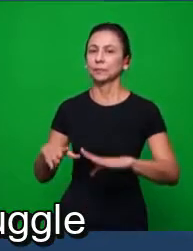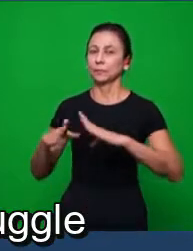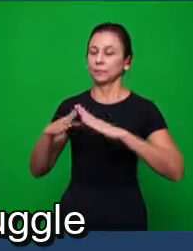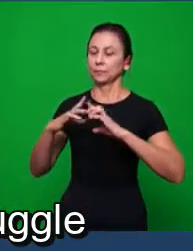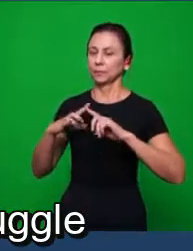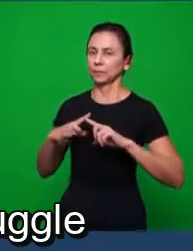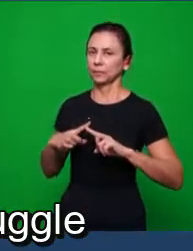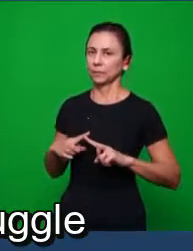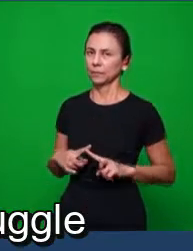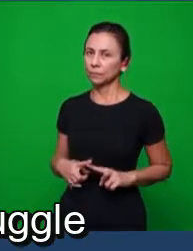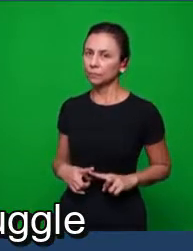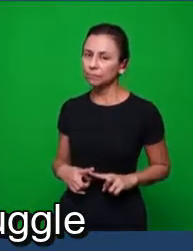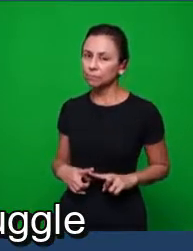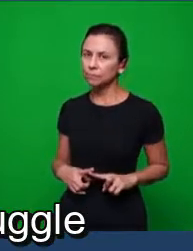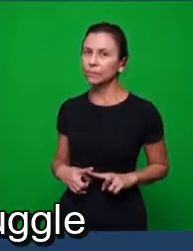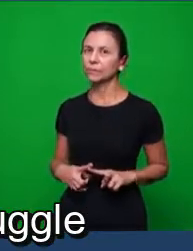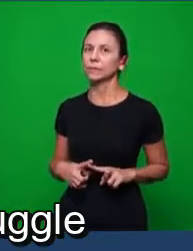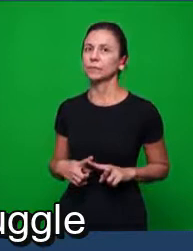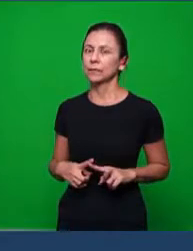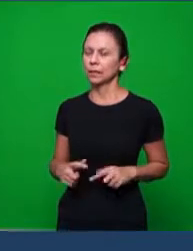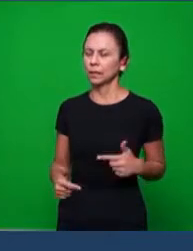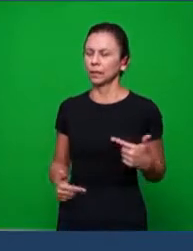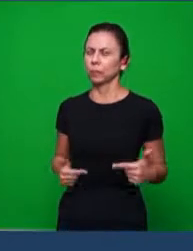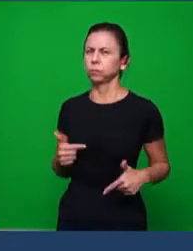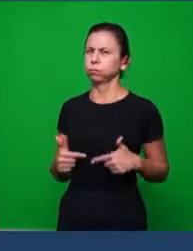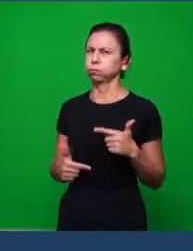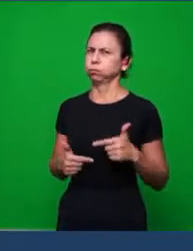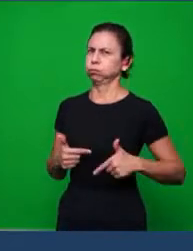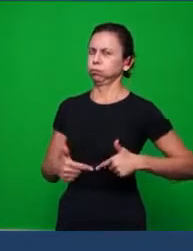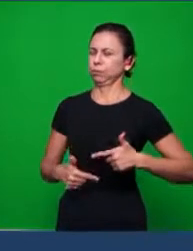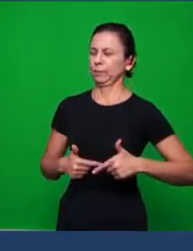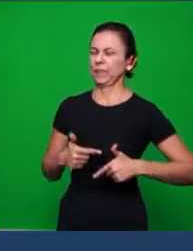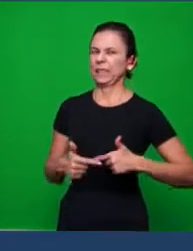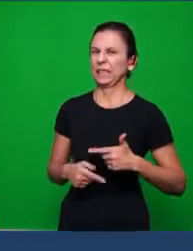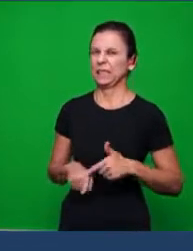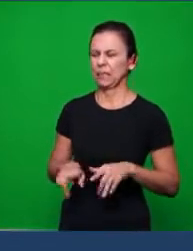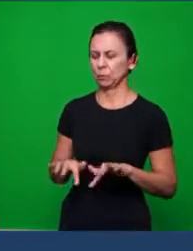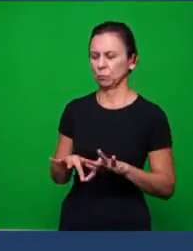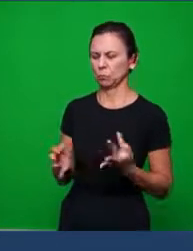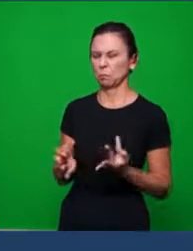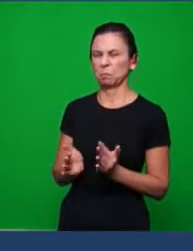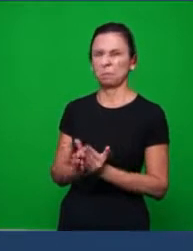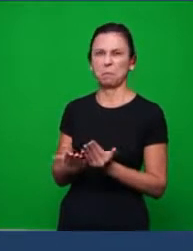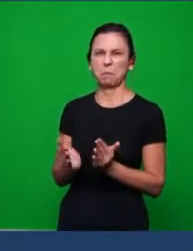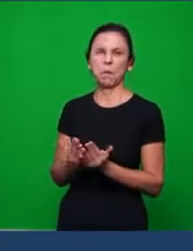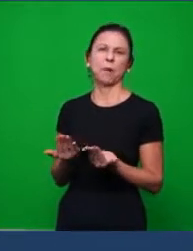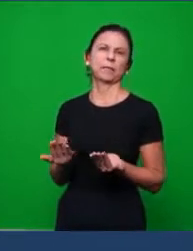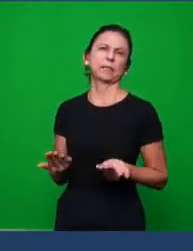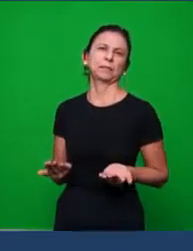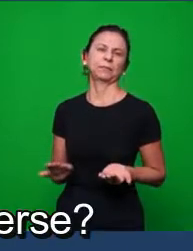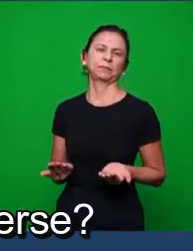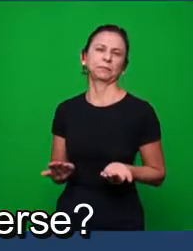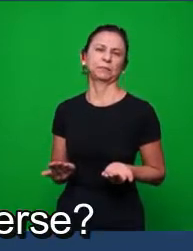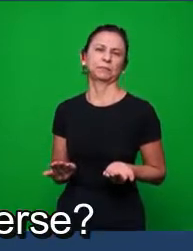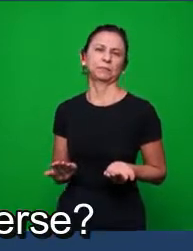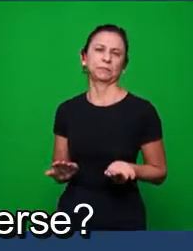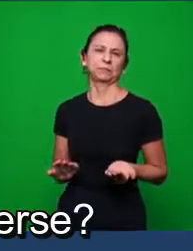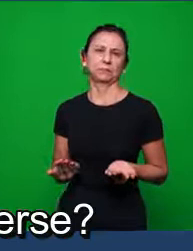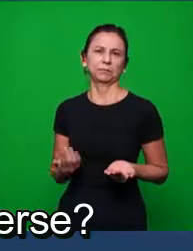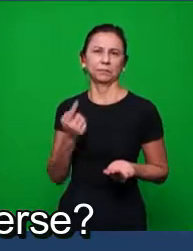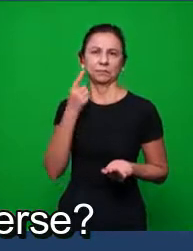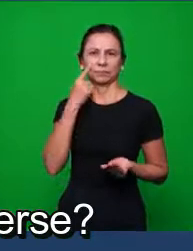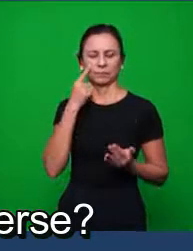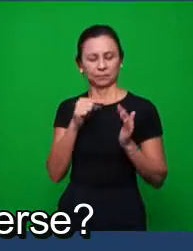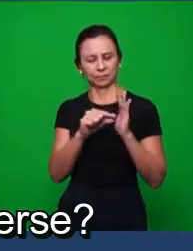com relação à sua luta. Ela é uma igreja pobre. Então, vamos ver onde está o verso